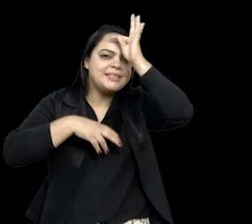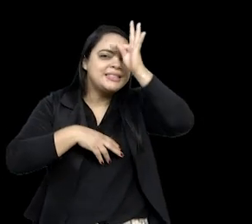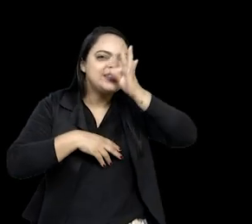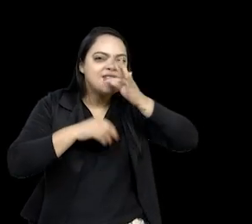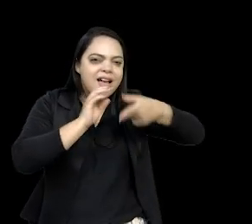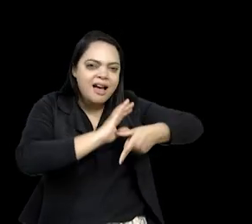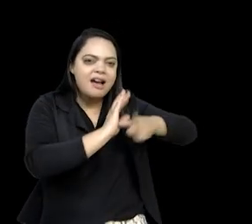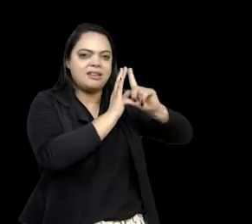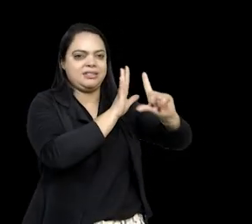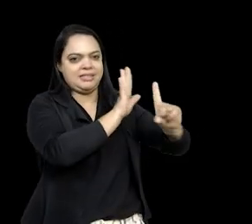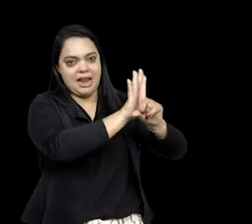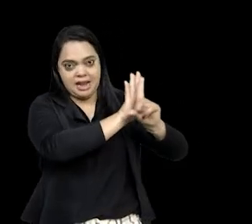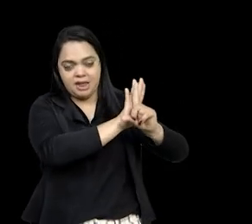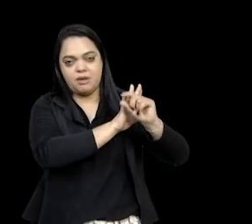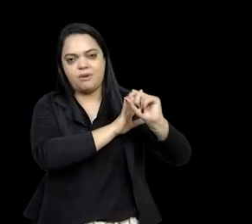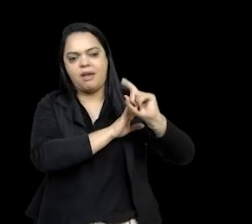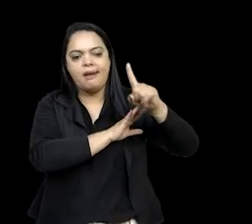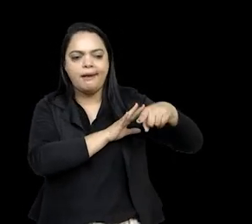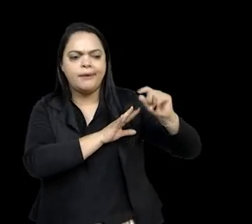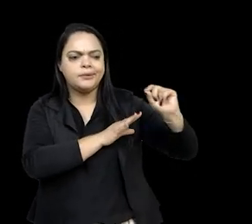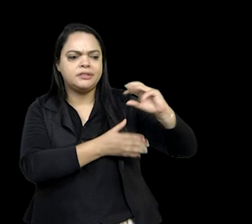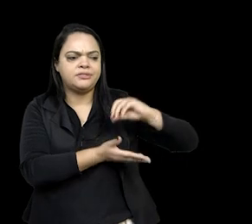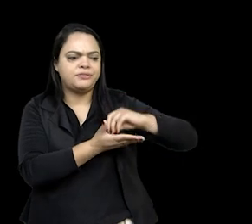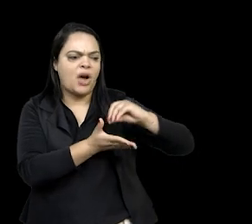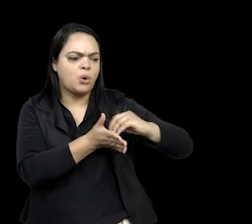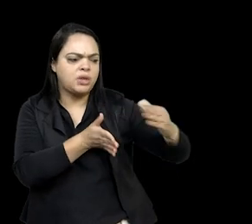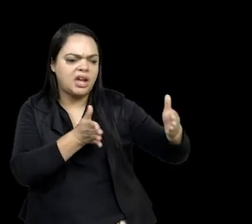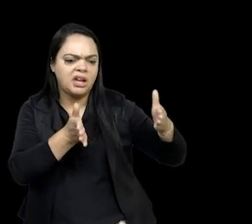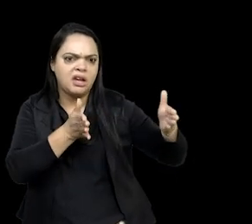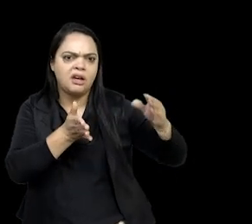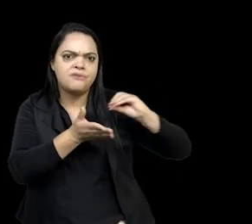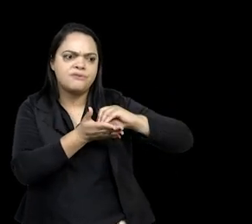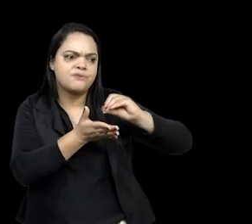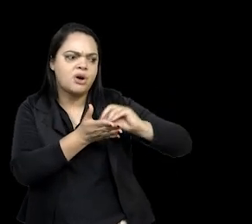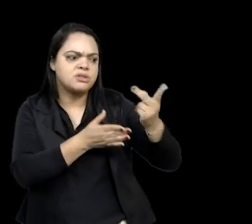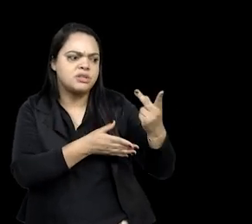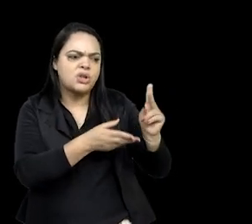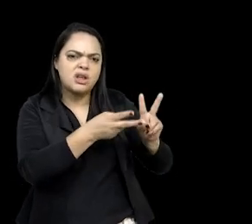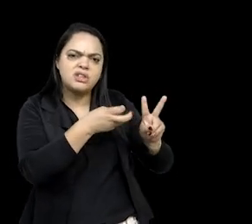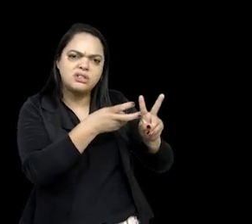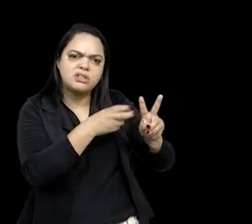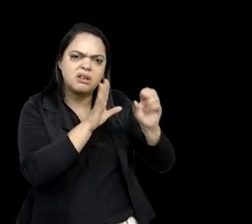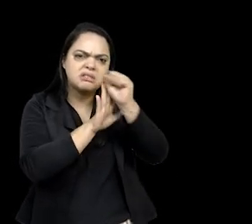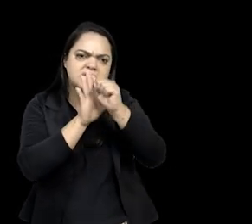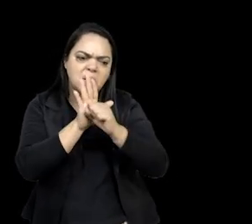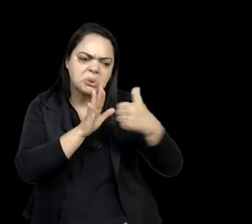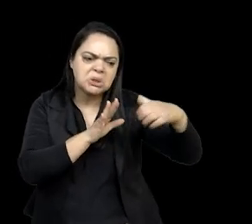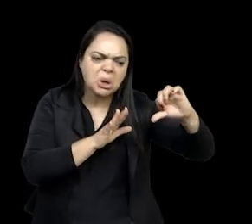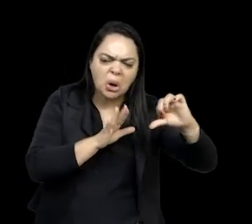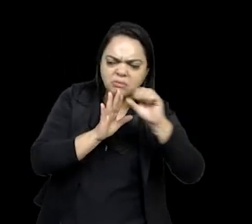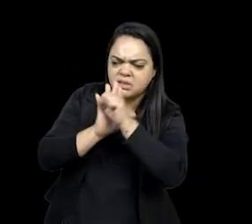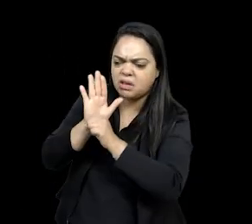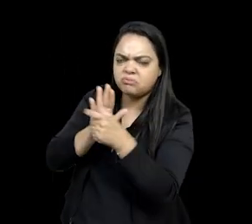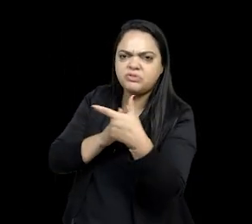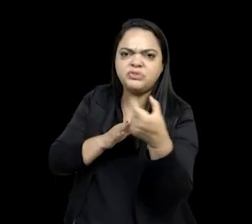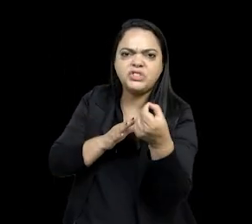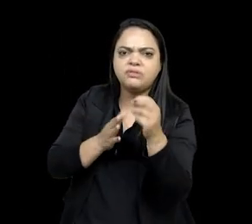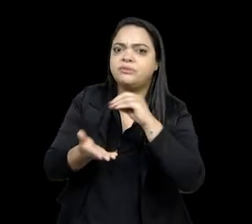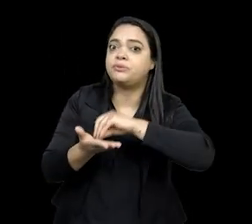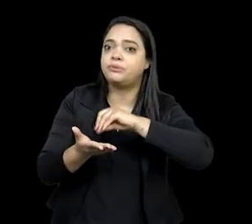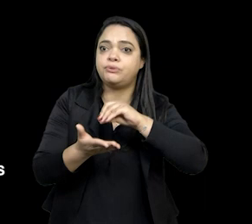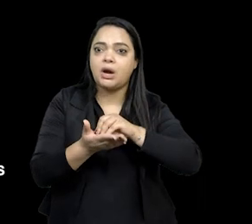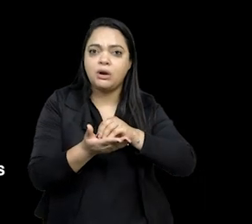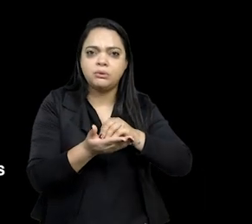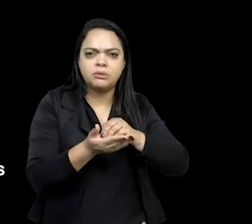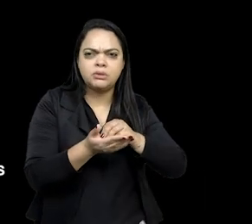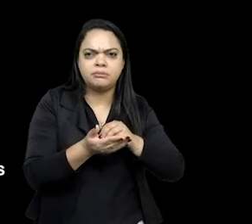antes da Lins e Mil, é uma lacuna na história indígena no século XIX e XX. Então, tem um... Indígenas